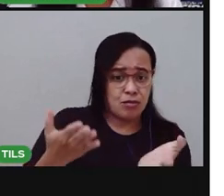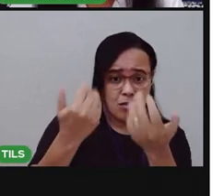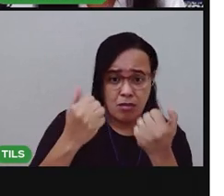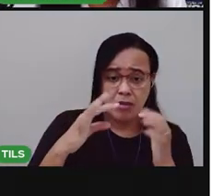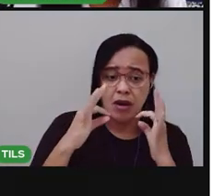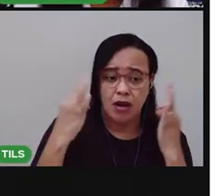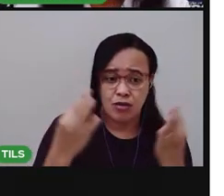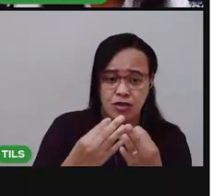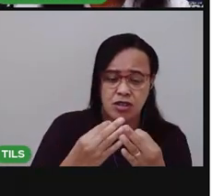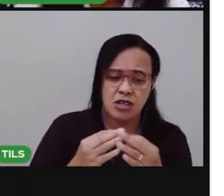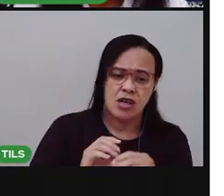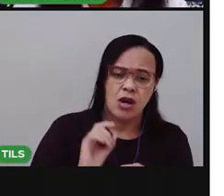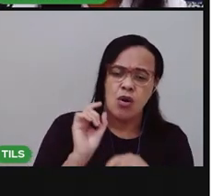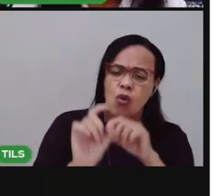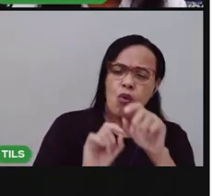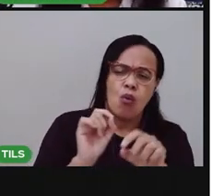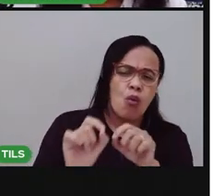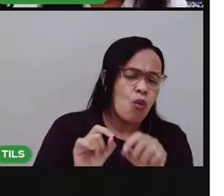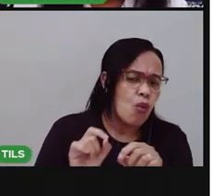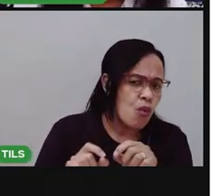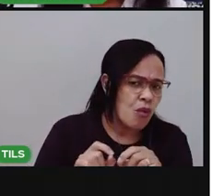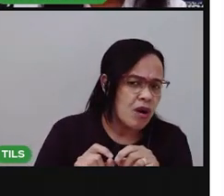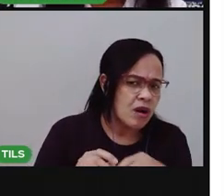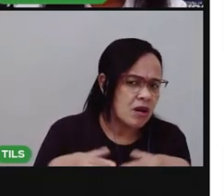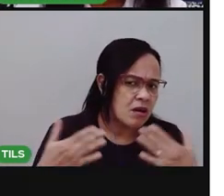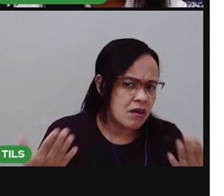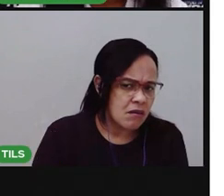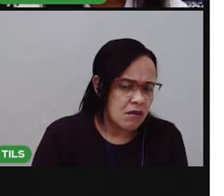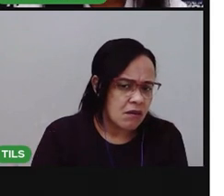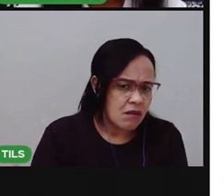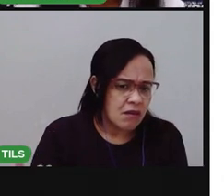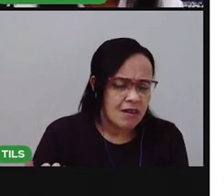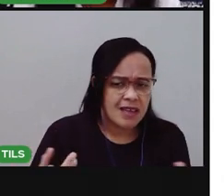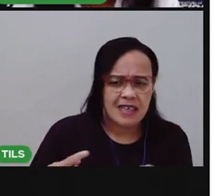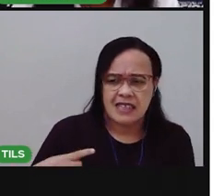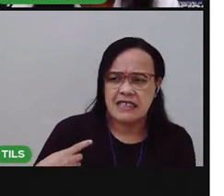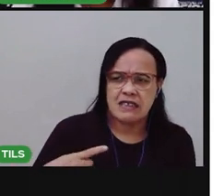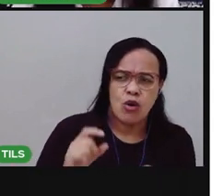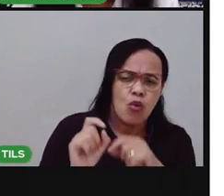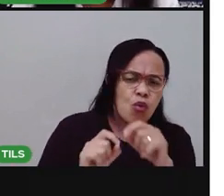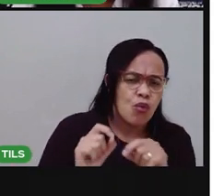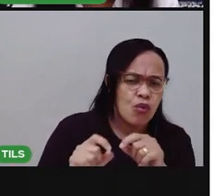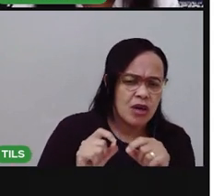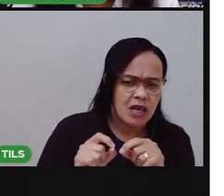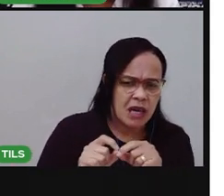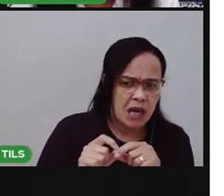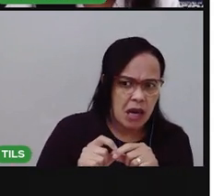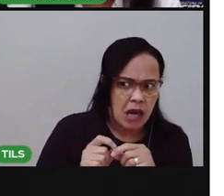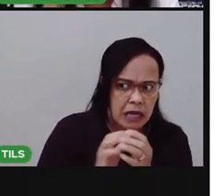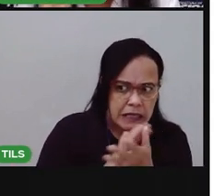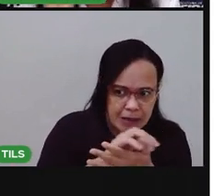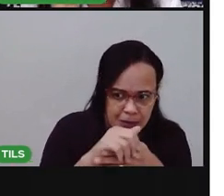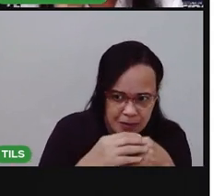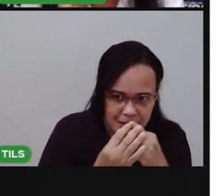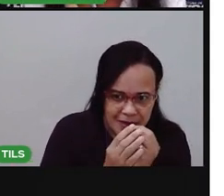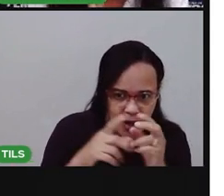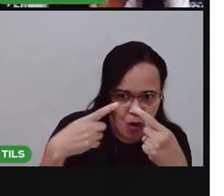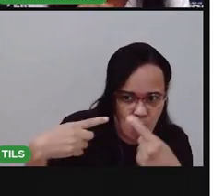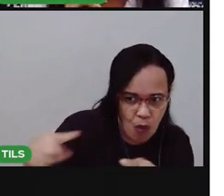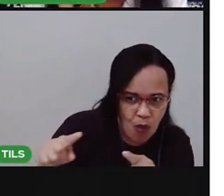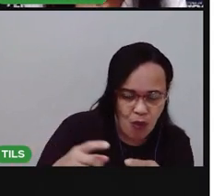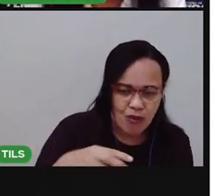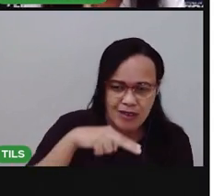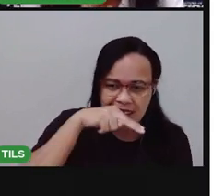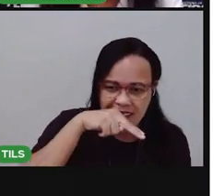Será que algum, será que tem algum super plano contra a Mônica? Eles ficaram assim